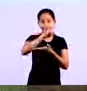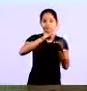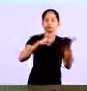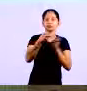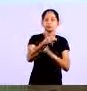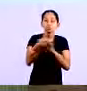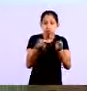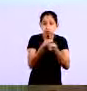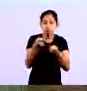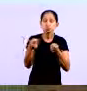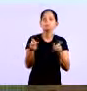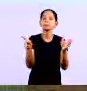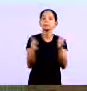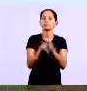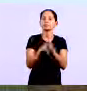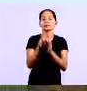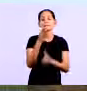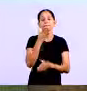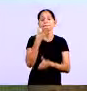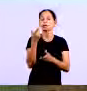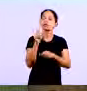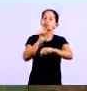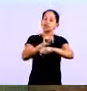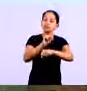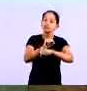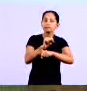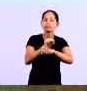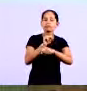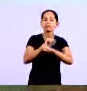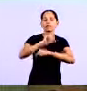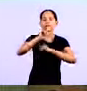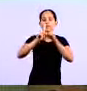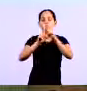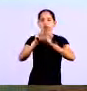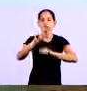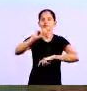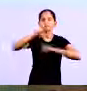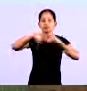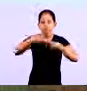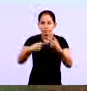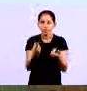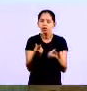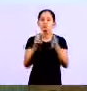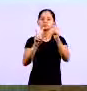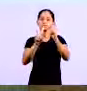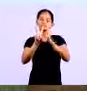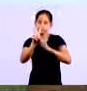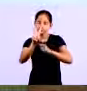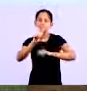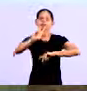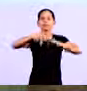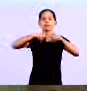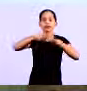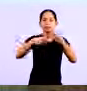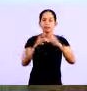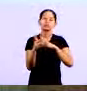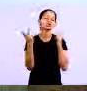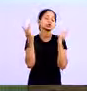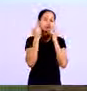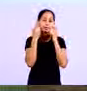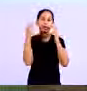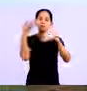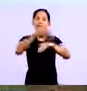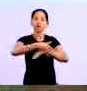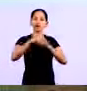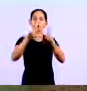ou no caixa da empresa ou no banco, eles estão por receber. Aquele cliente que comprou é que vai pagar. É muito comum você ir em uma loja, você compra uma